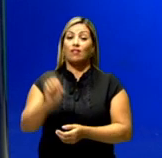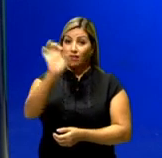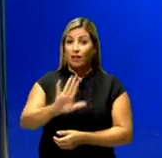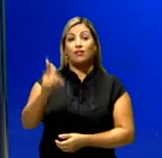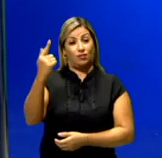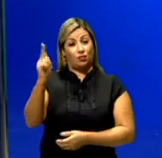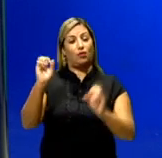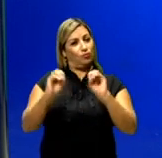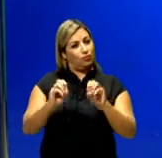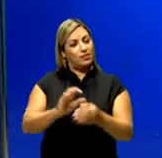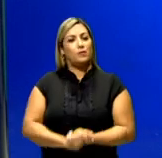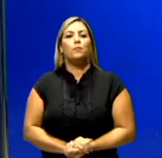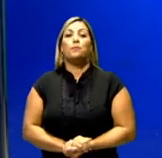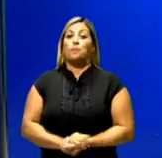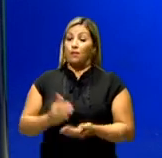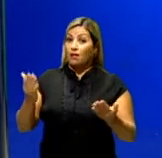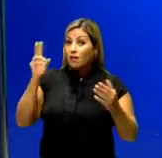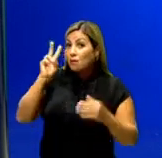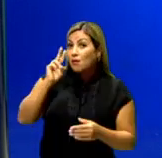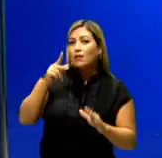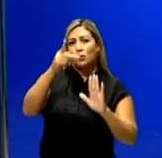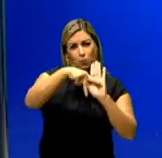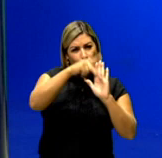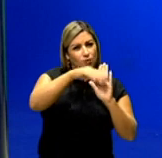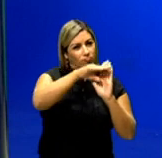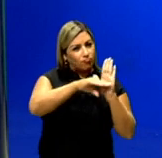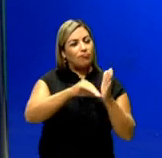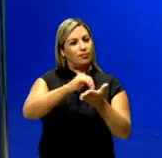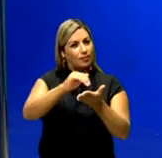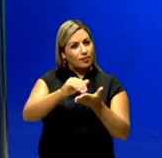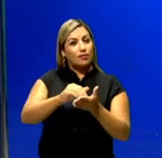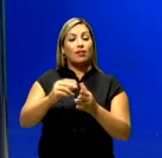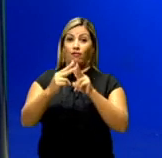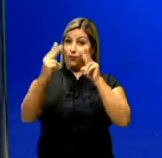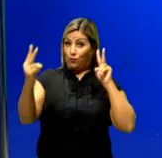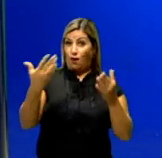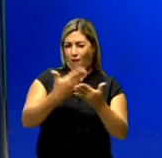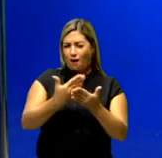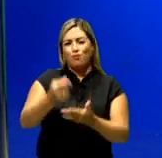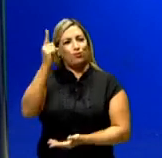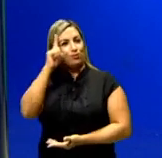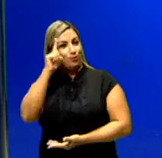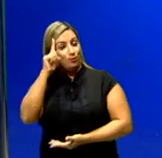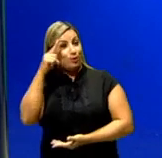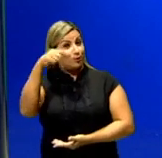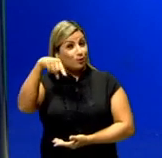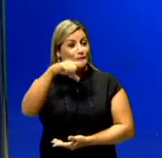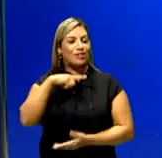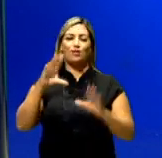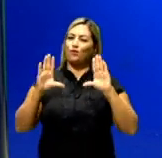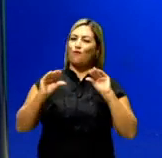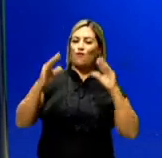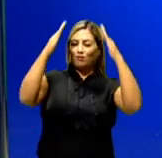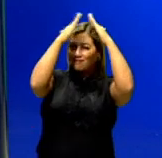Estadual de Goiás. Lembrando que esse é o projeto Seduque em Ação, que conta com programações diárias para levar até e no conforto